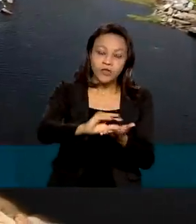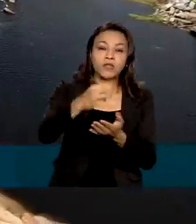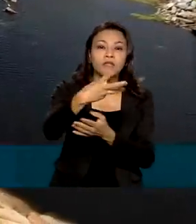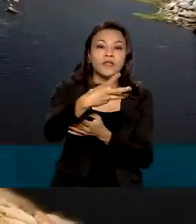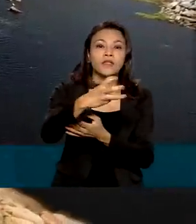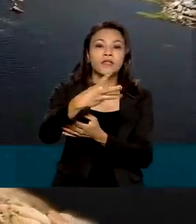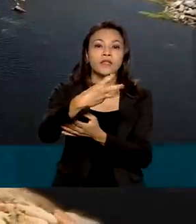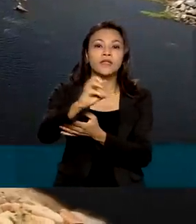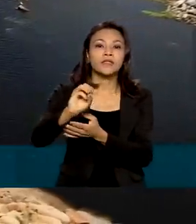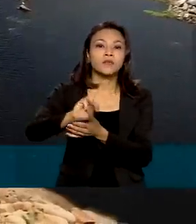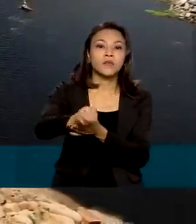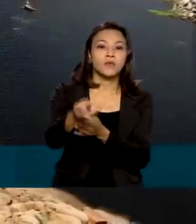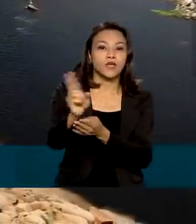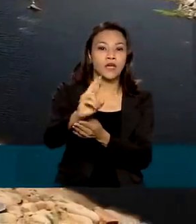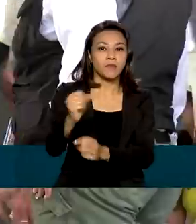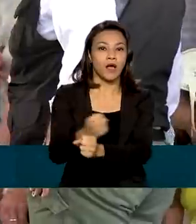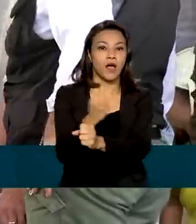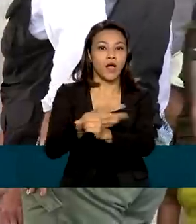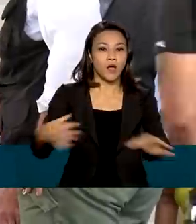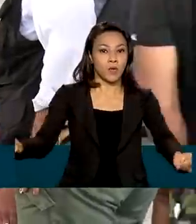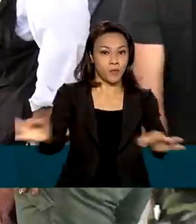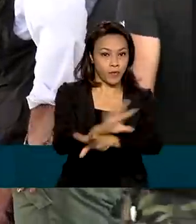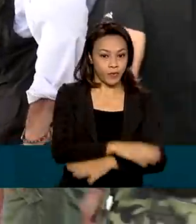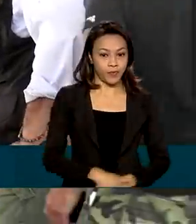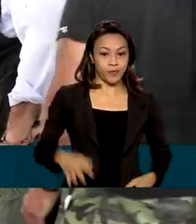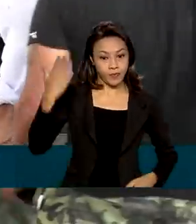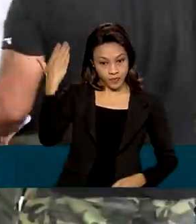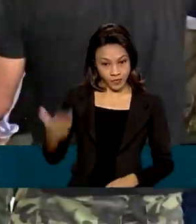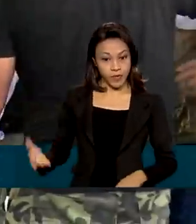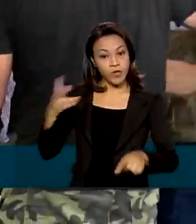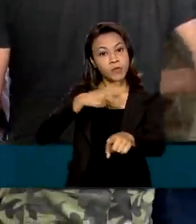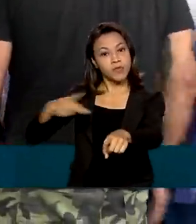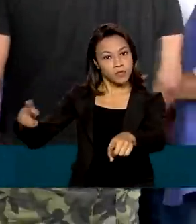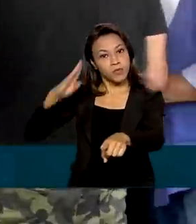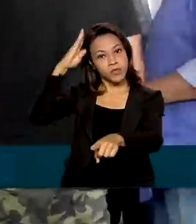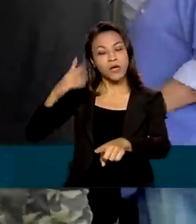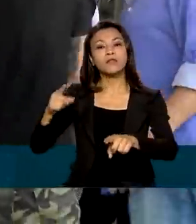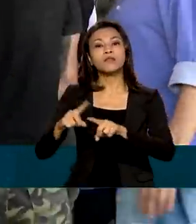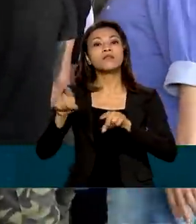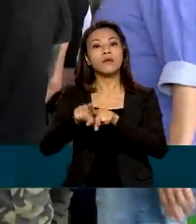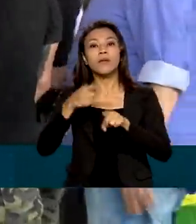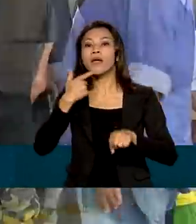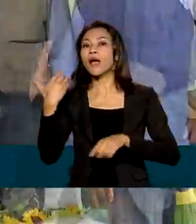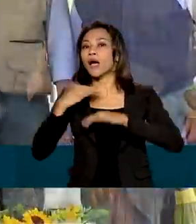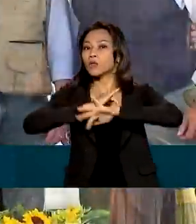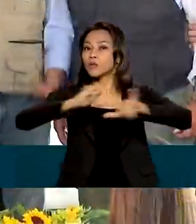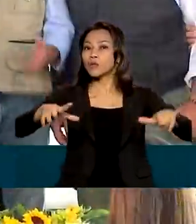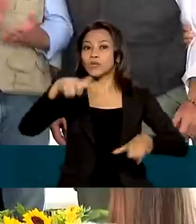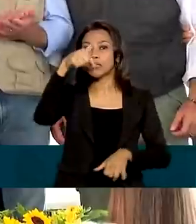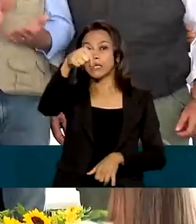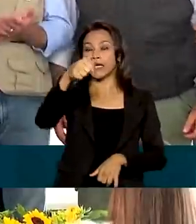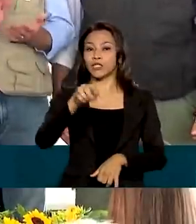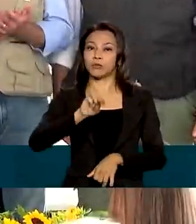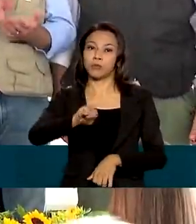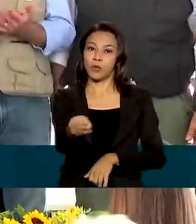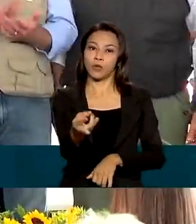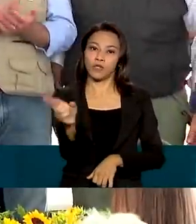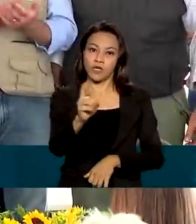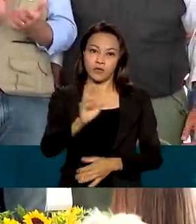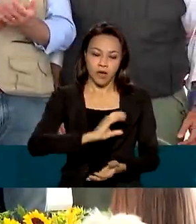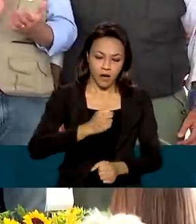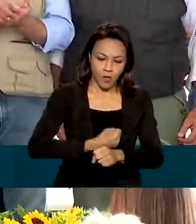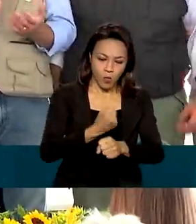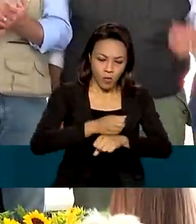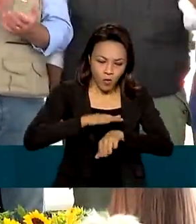reais para a conclusão da obra. E o presidente também anunciou o repasse de 7 milhões de reais para pavimentar a